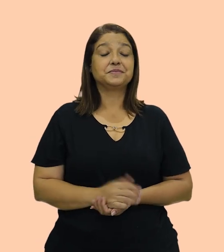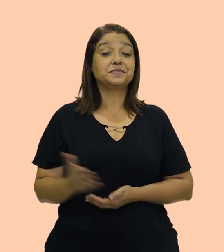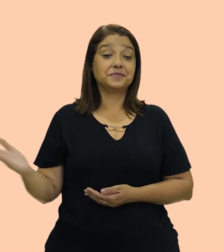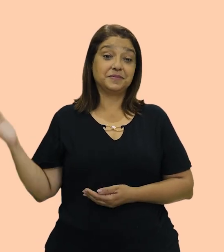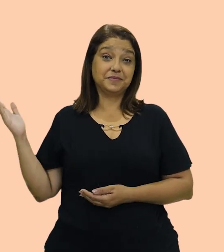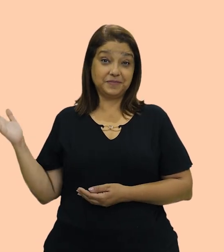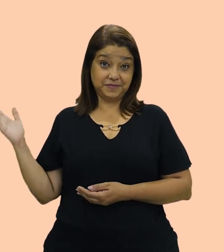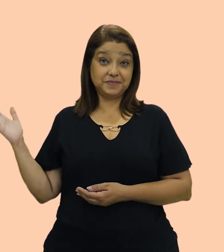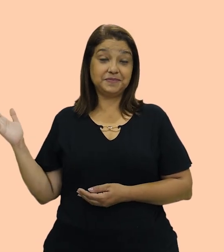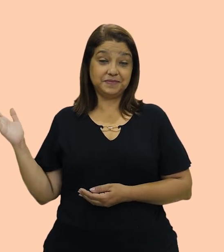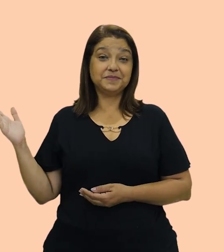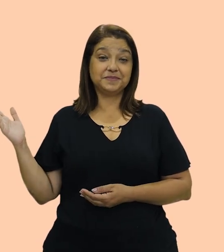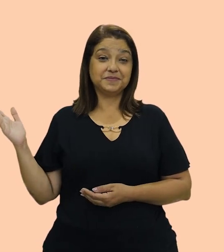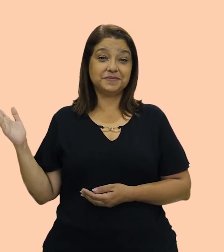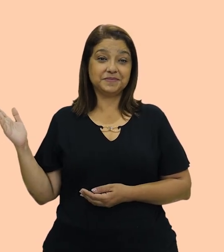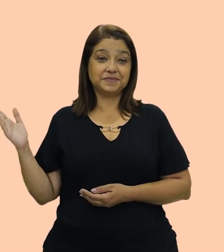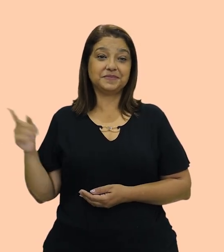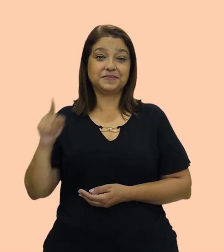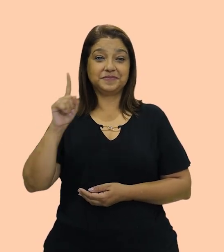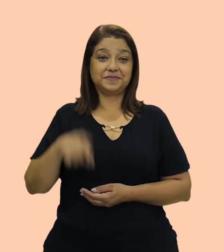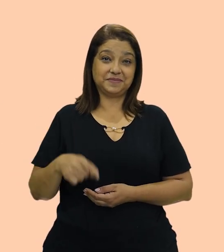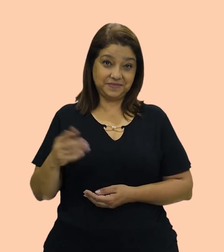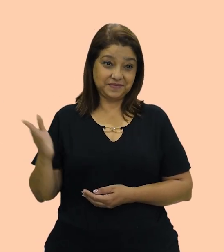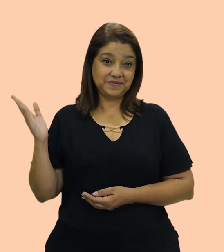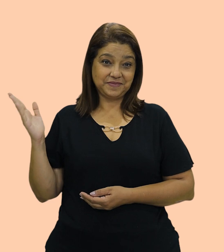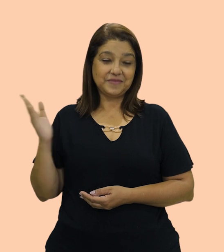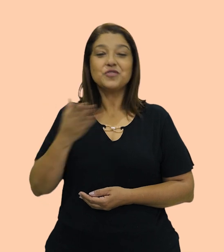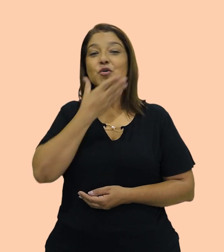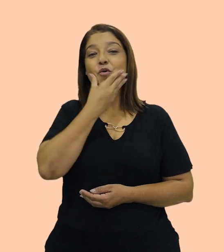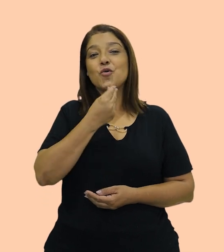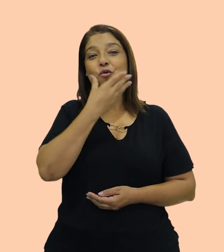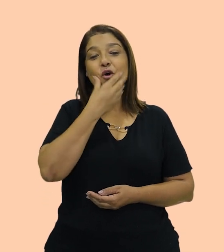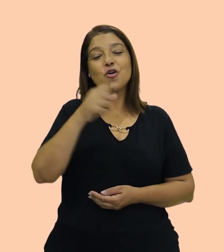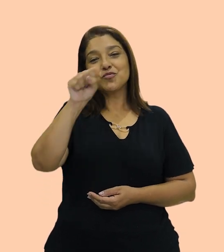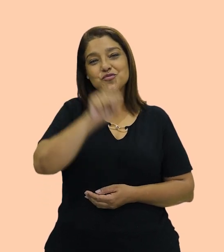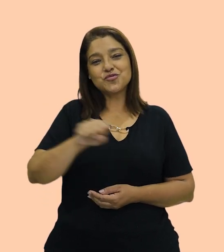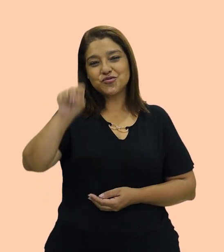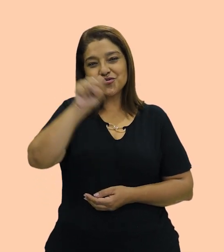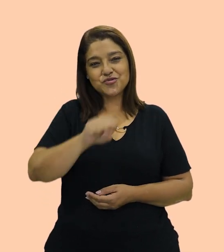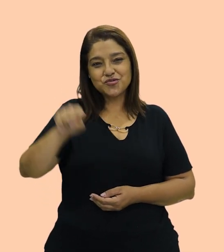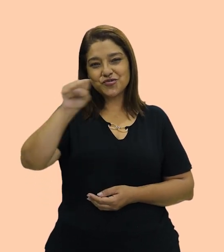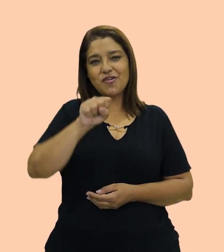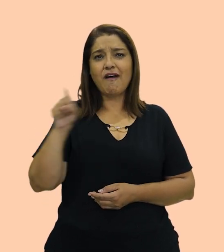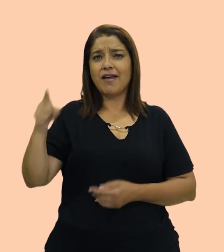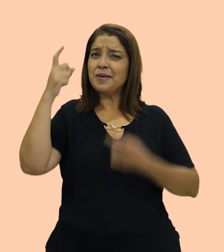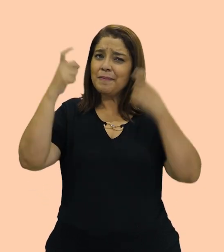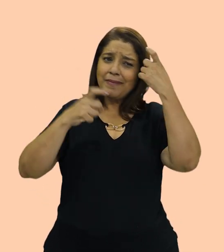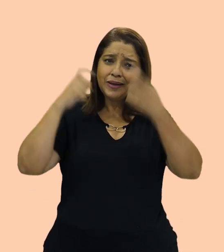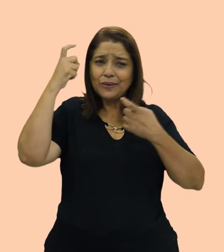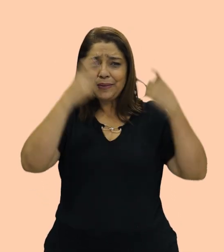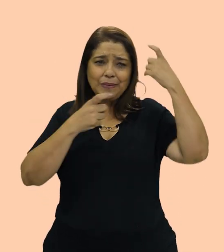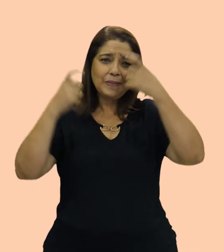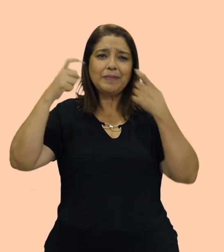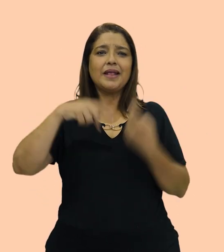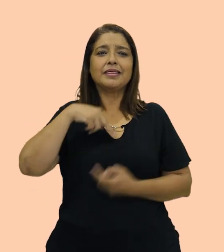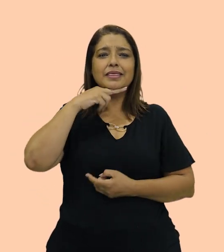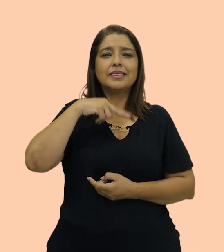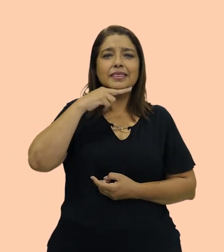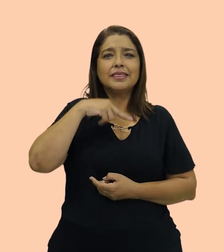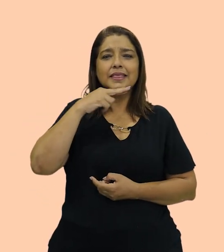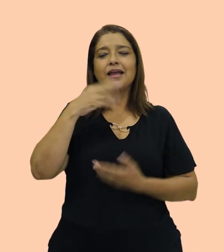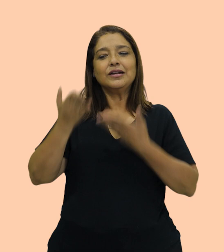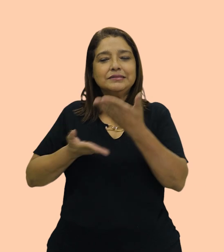E temos o father in law. Olha esse sogrão aí, todo preocupado de vendo